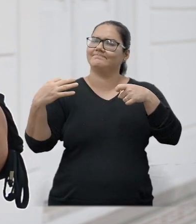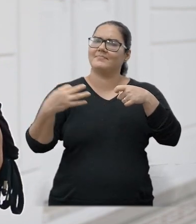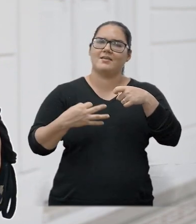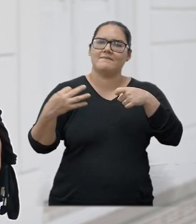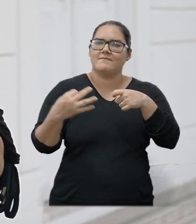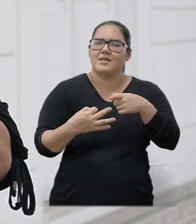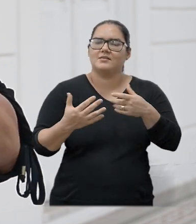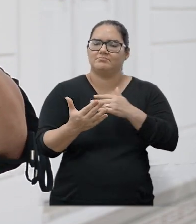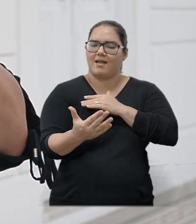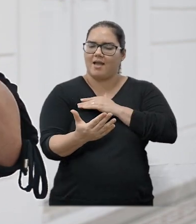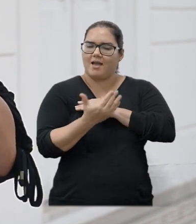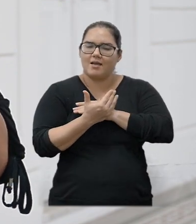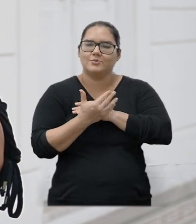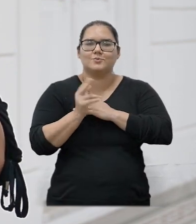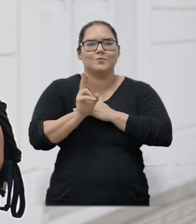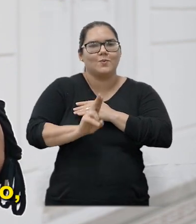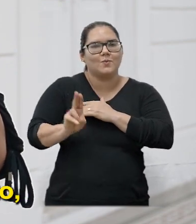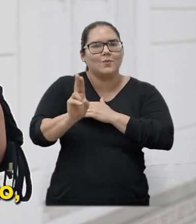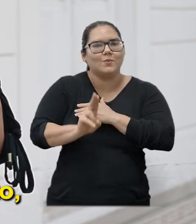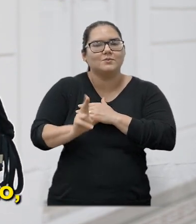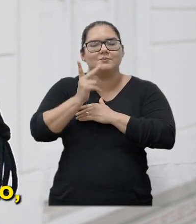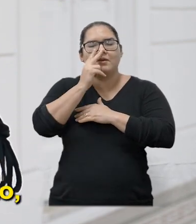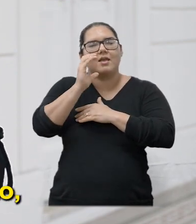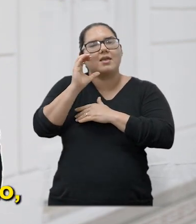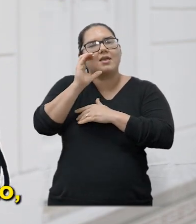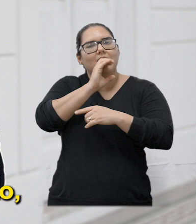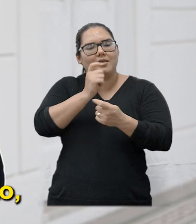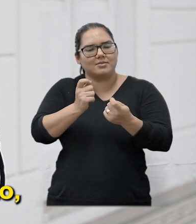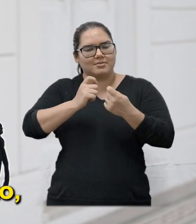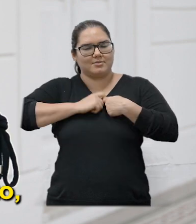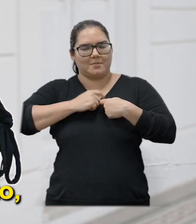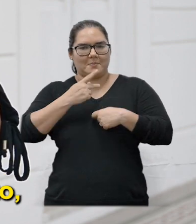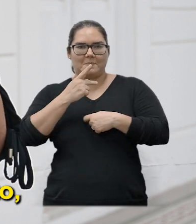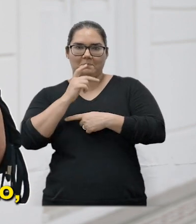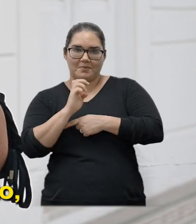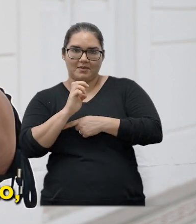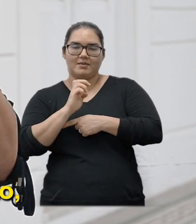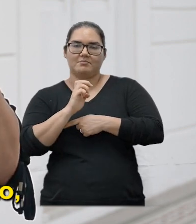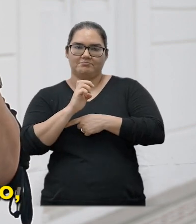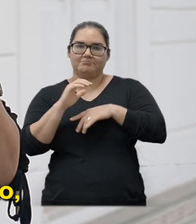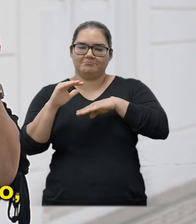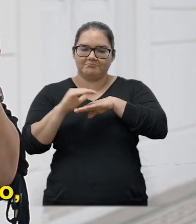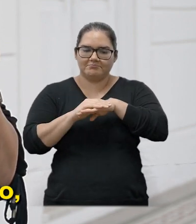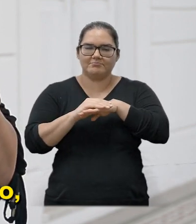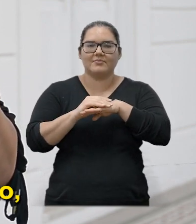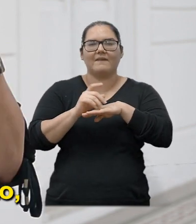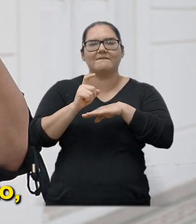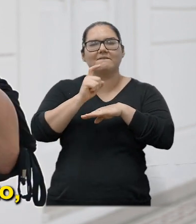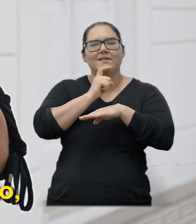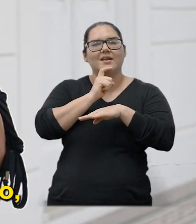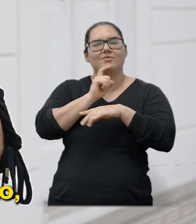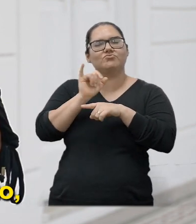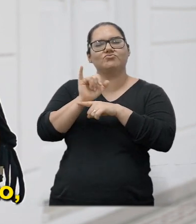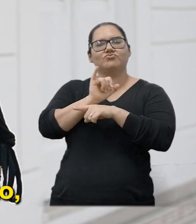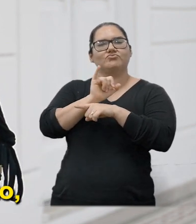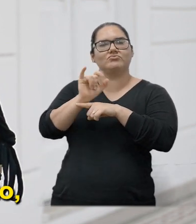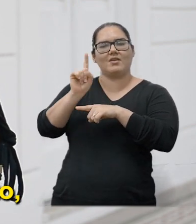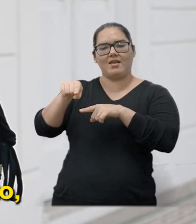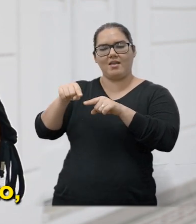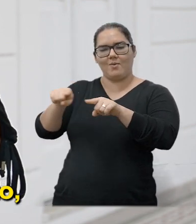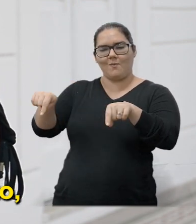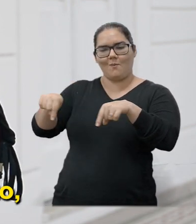A função De agasalhar Os meus pés No frio artificial Do meu quarto